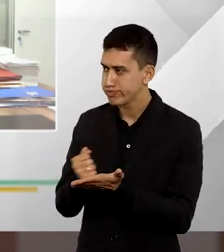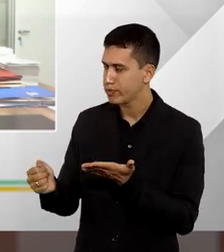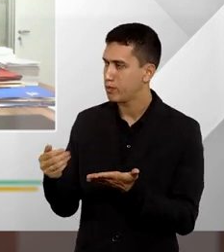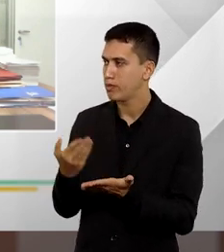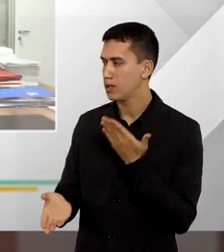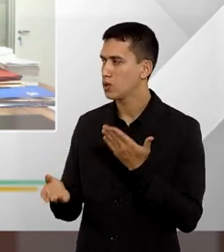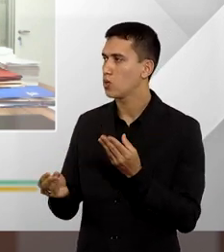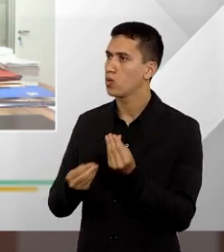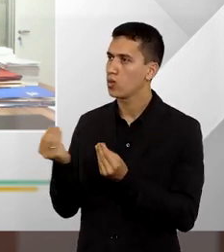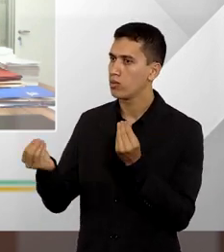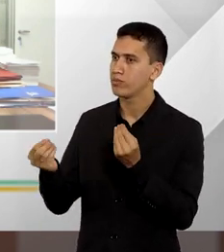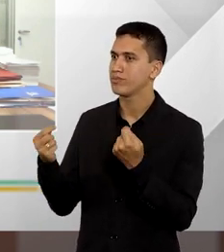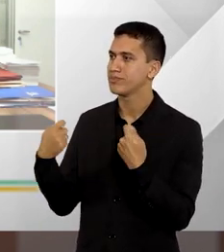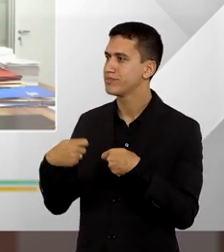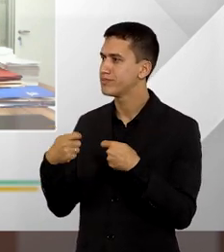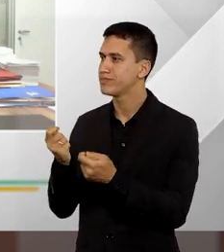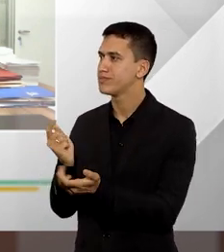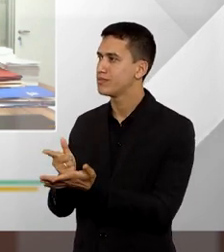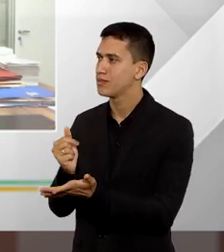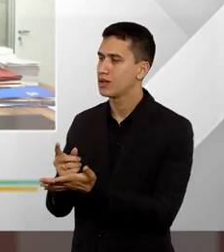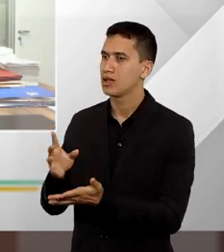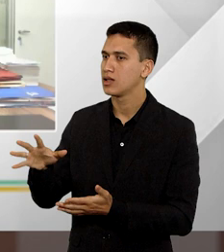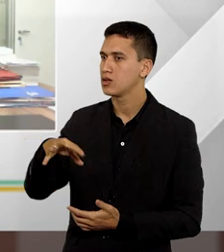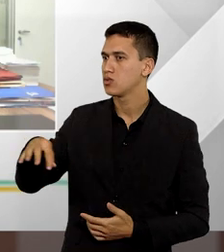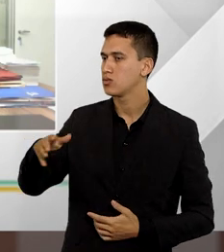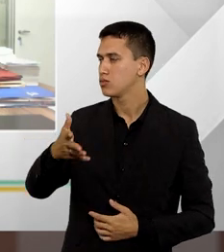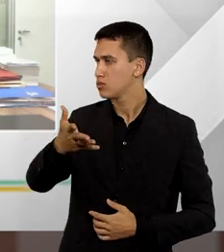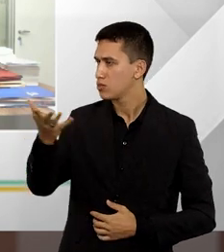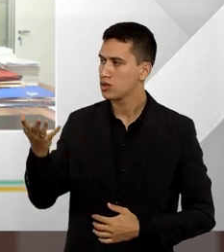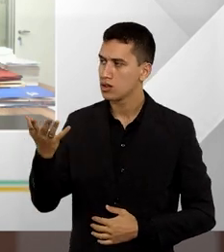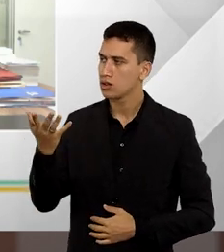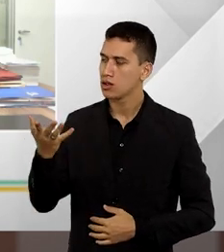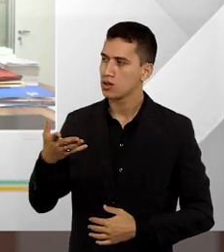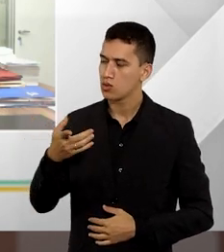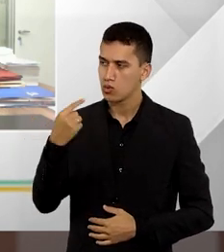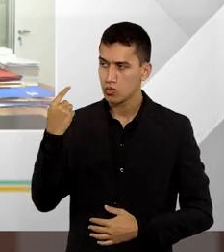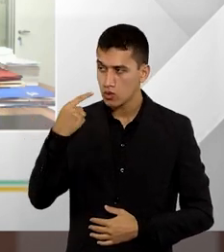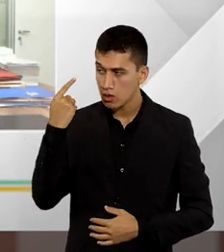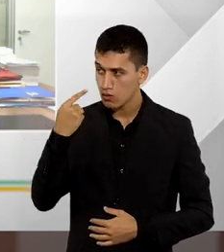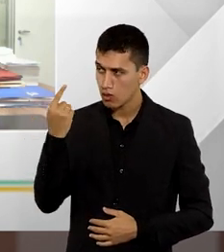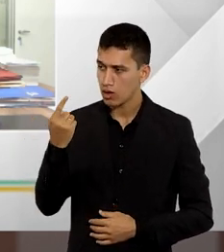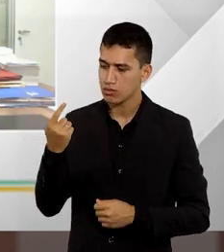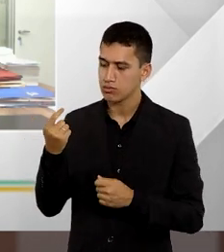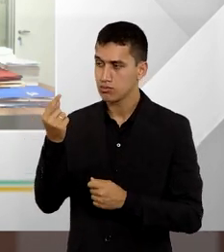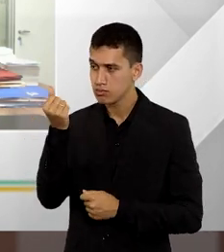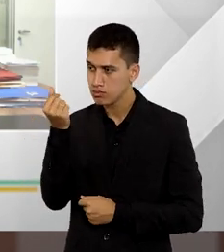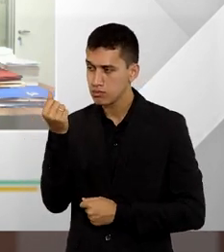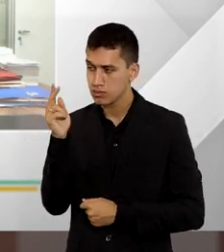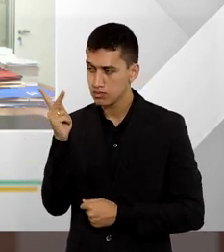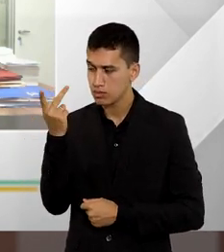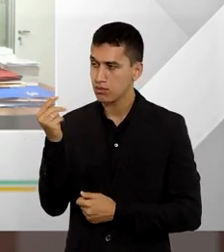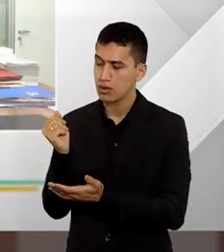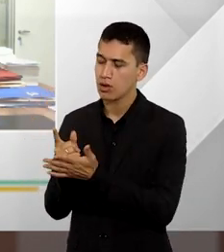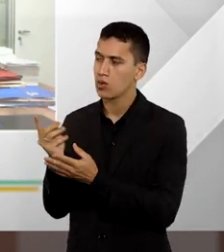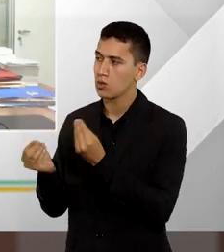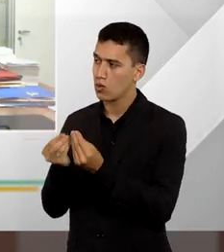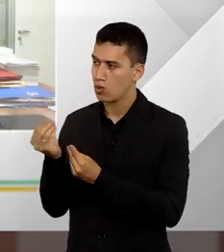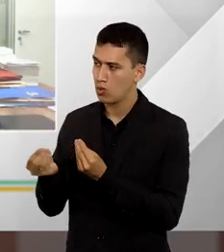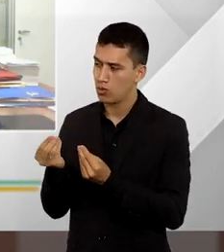os créditos de honorários do advogado devidos, ou seja, como é que são pagos e qual a prioridade na ordem desse pagamento?